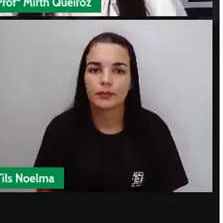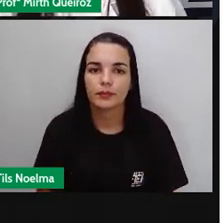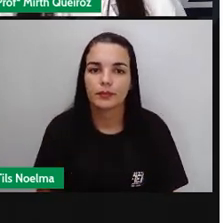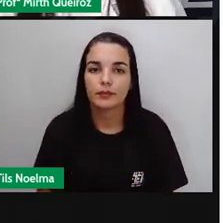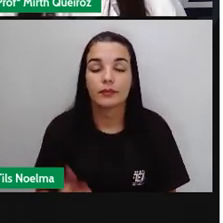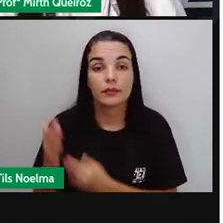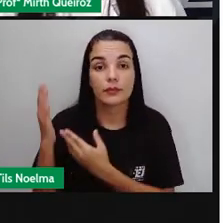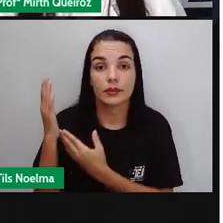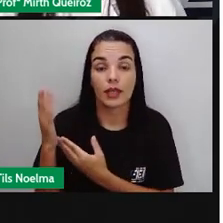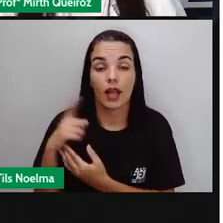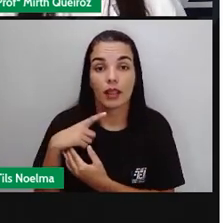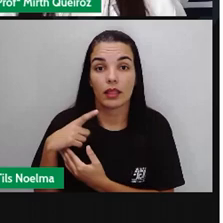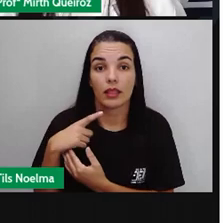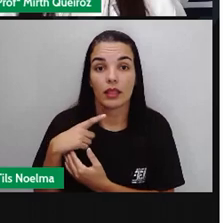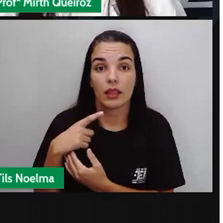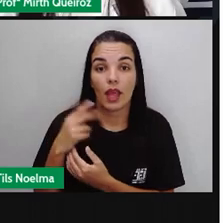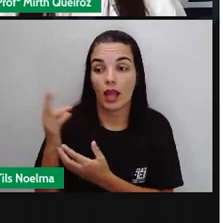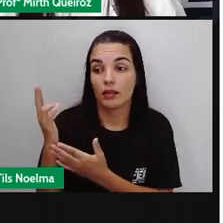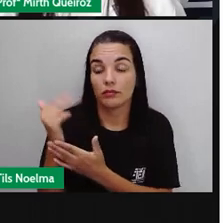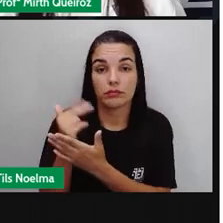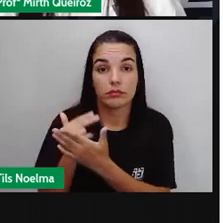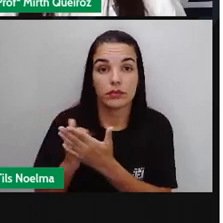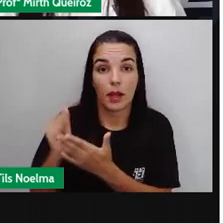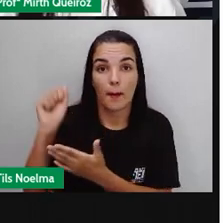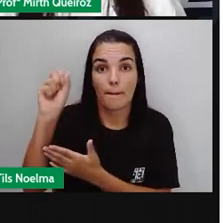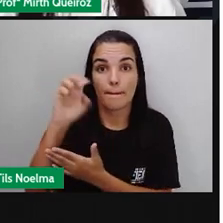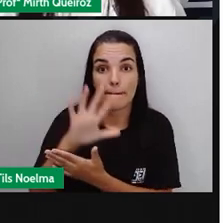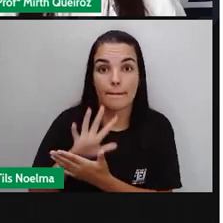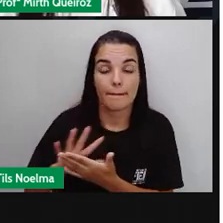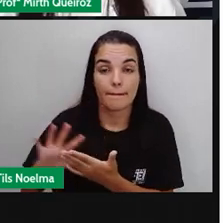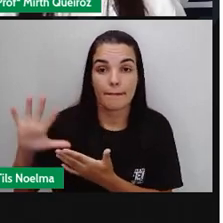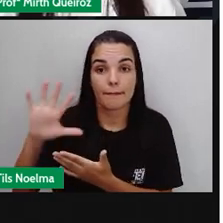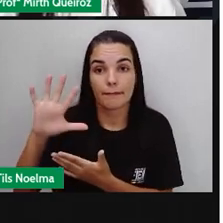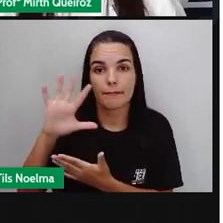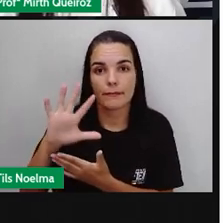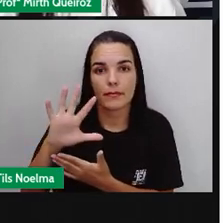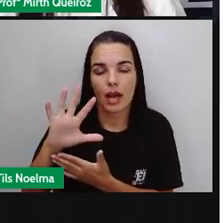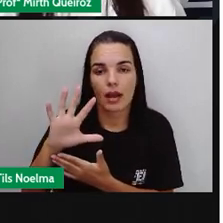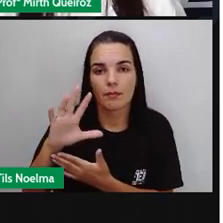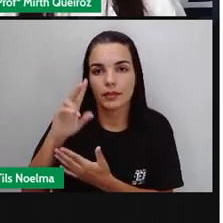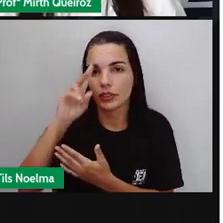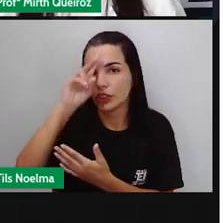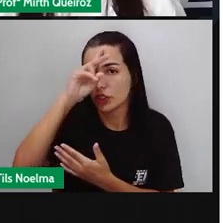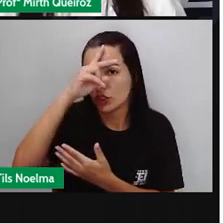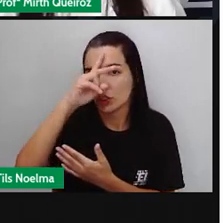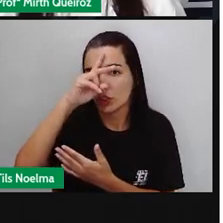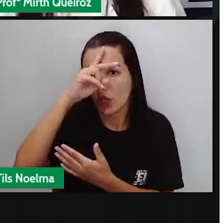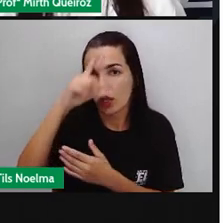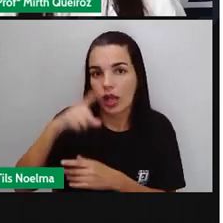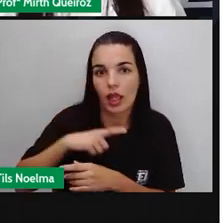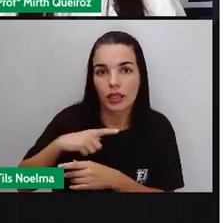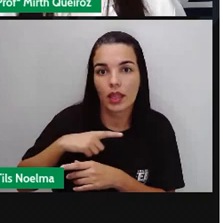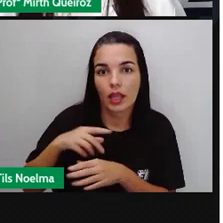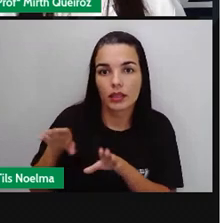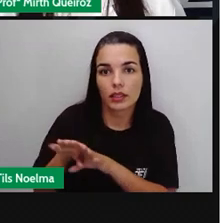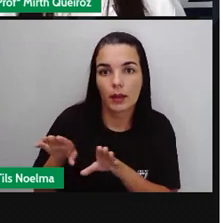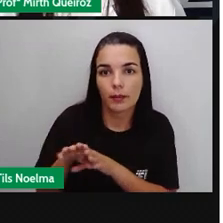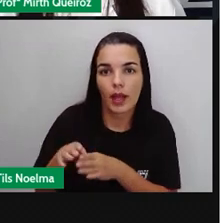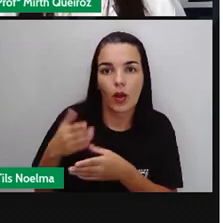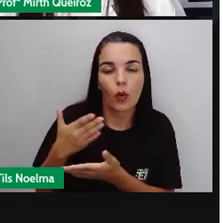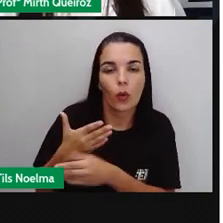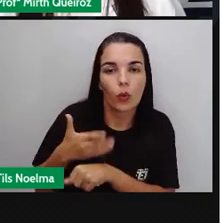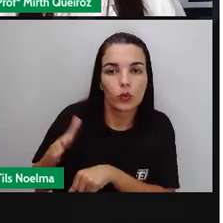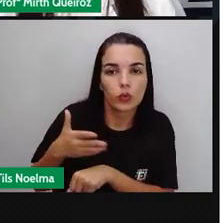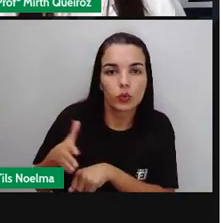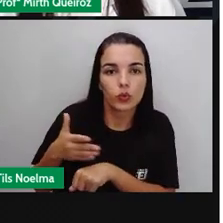Em mapas históricos, o título também costuma indicar o ano ou o período do espaço representado. Como a gente tem